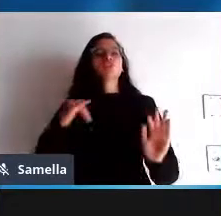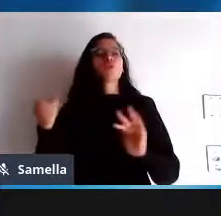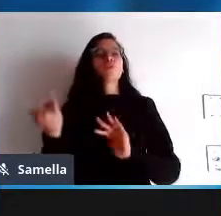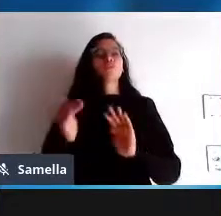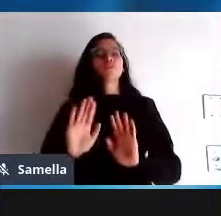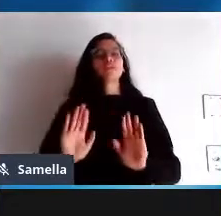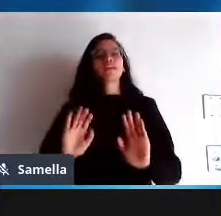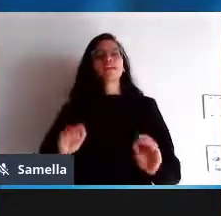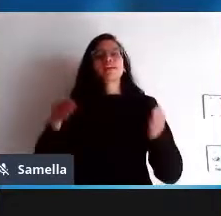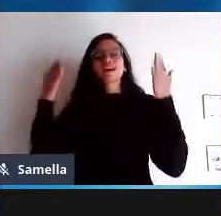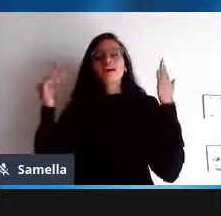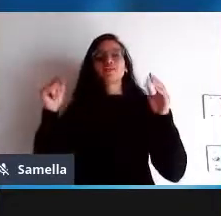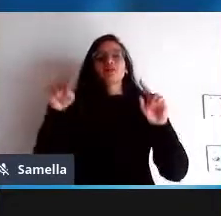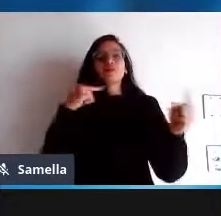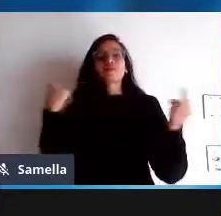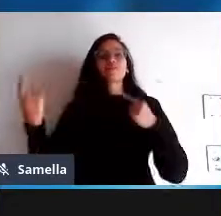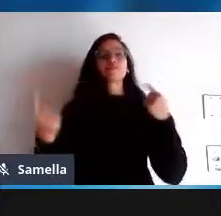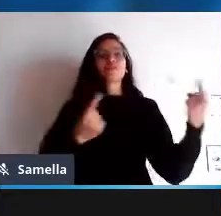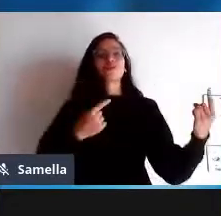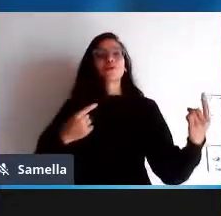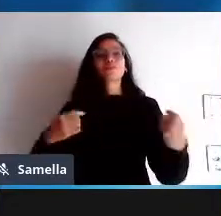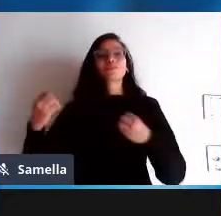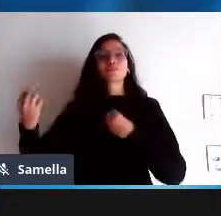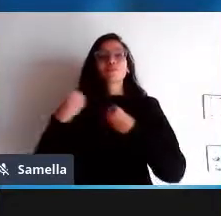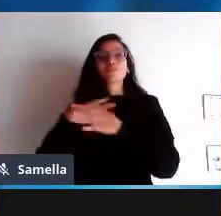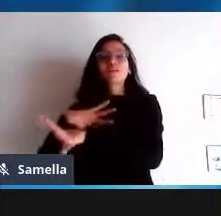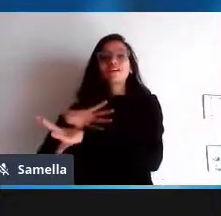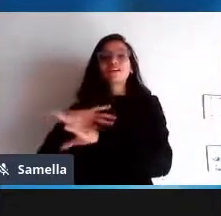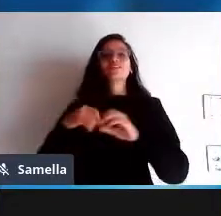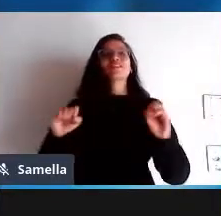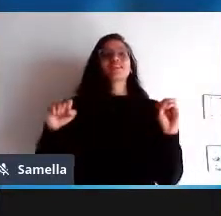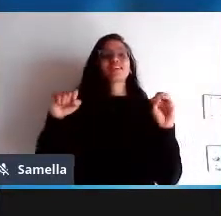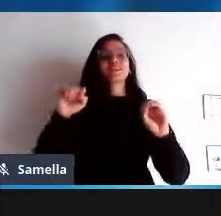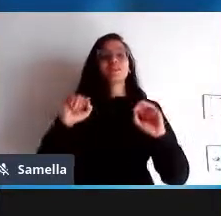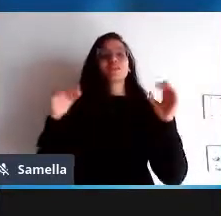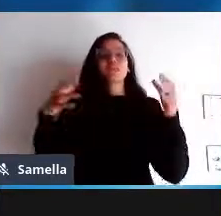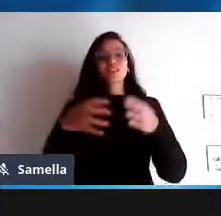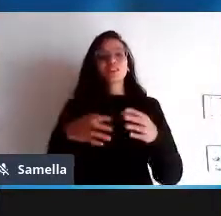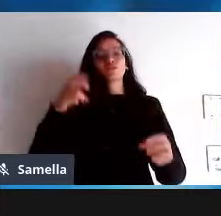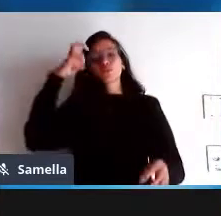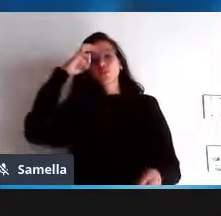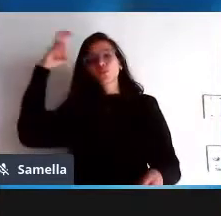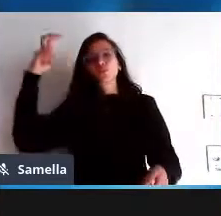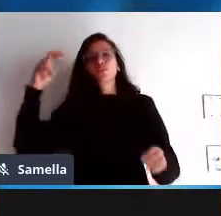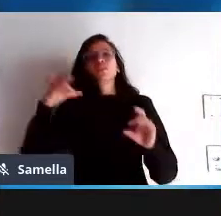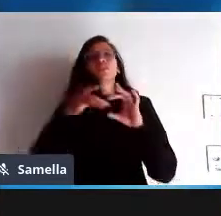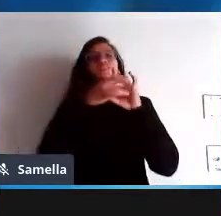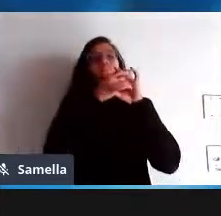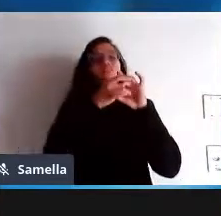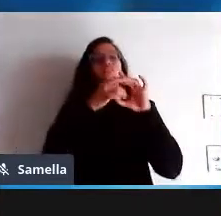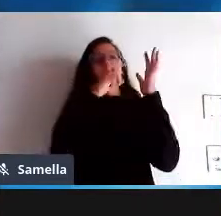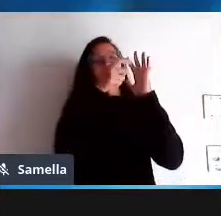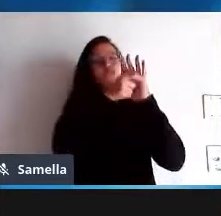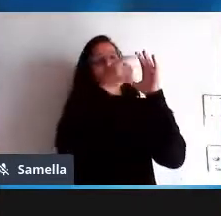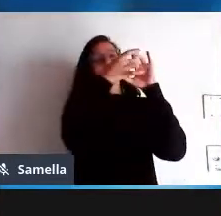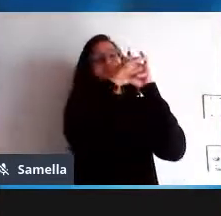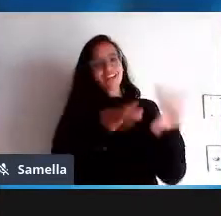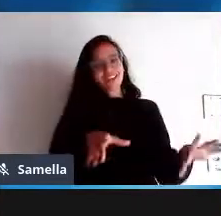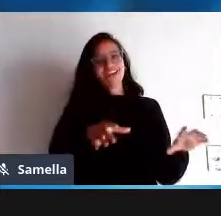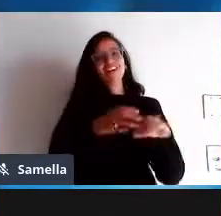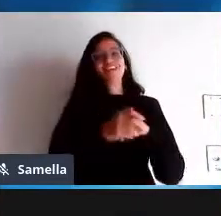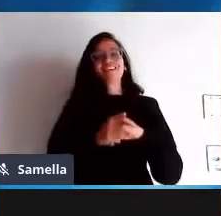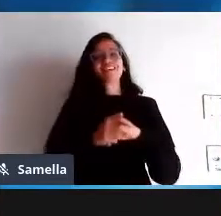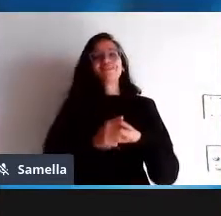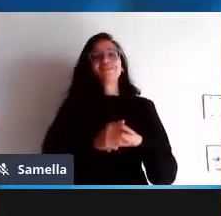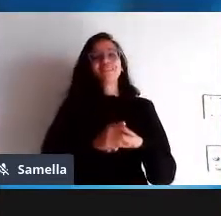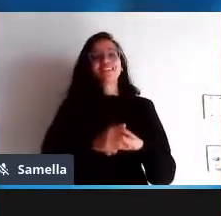ideais os comportamentos e as práticas da cultura de software livre ou seja comunidade de software